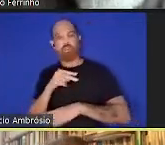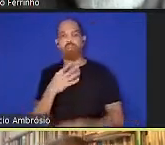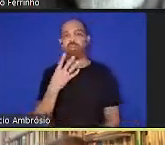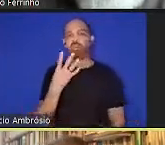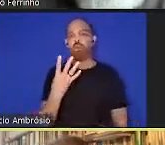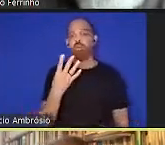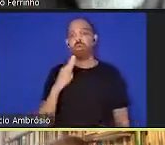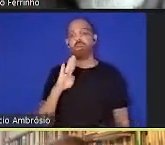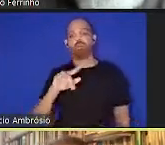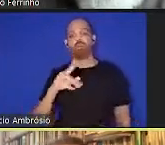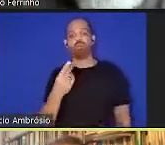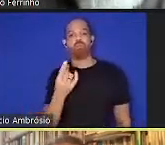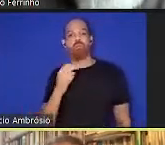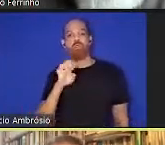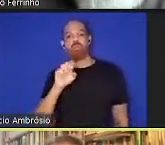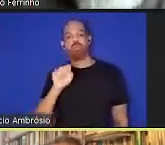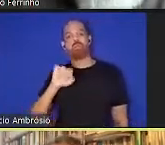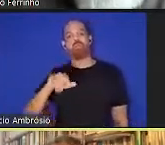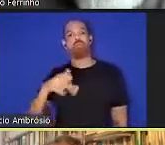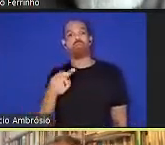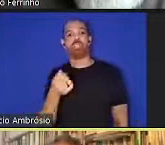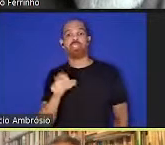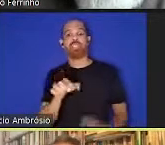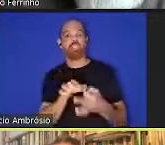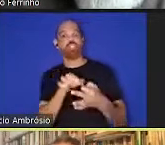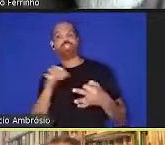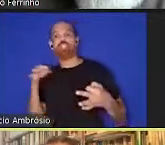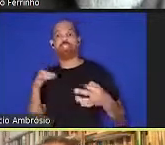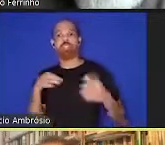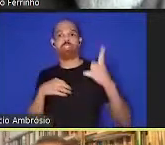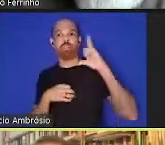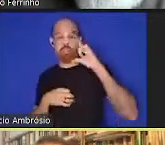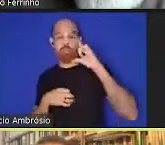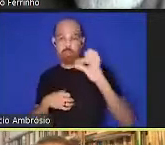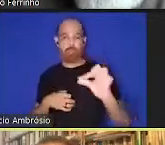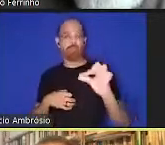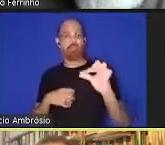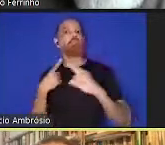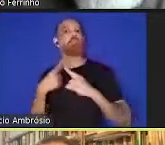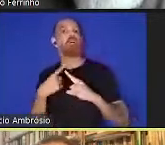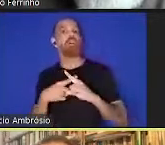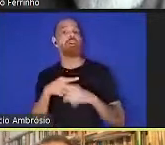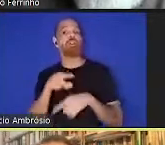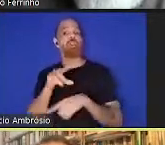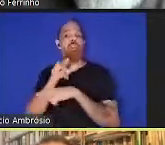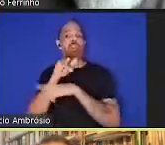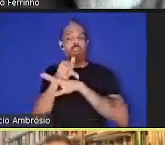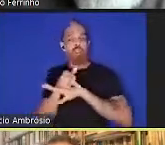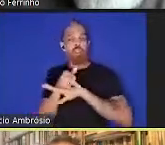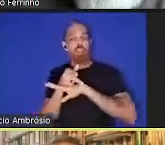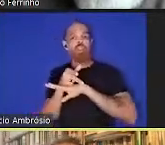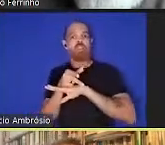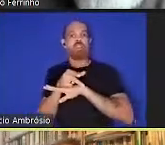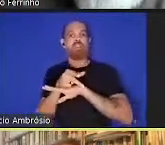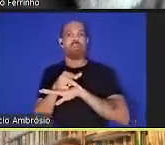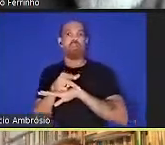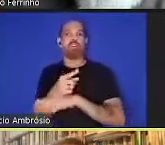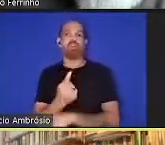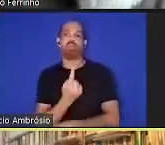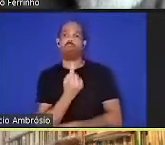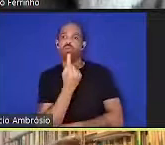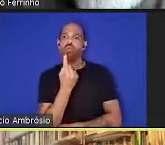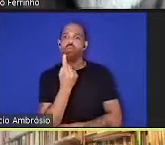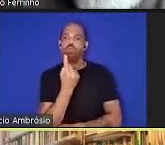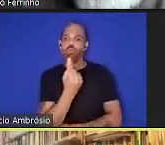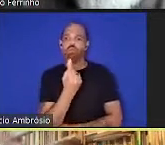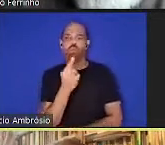milhas de distância. Ela é pequena porque, na realidade, na câmera estava 1.2